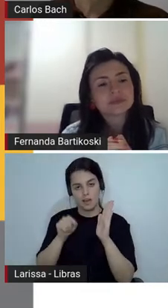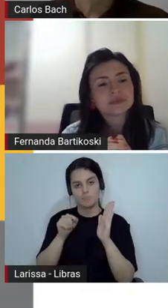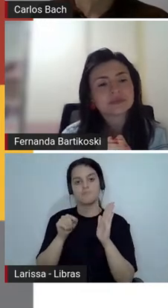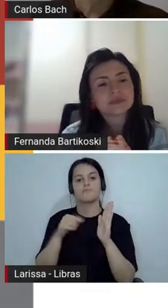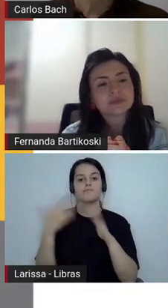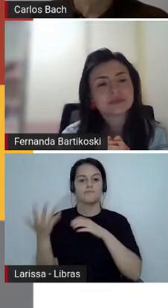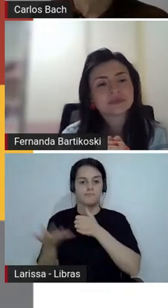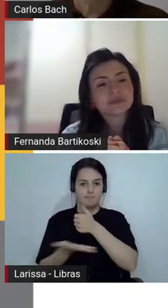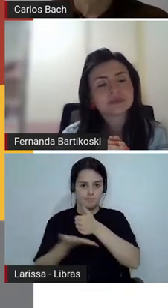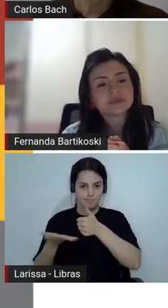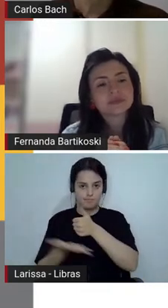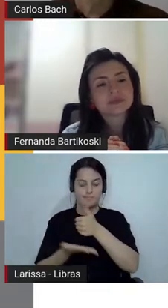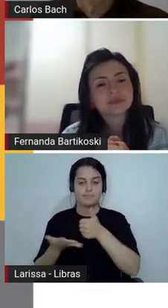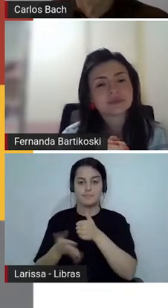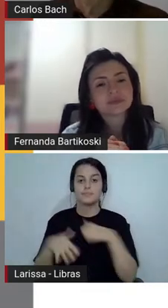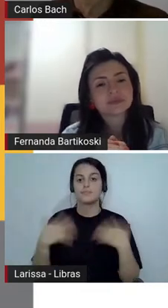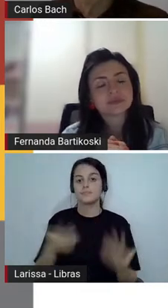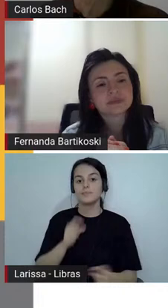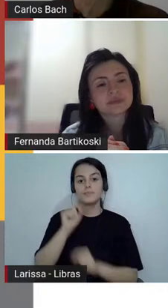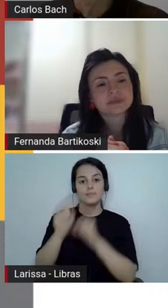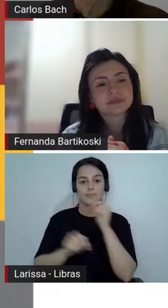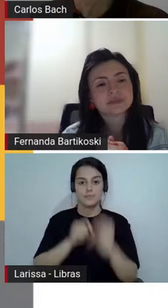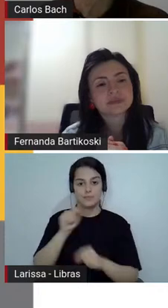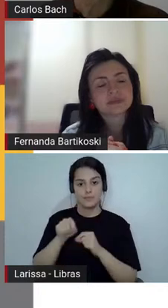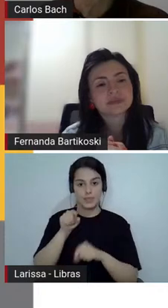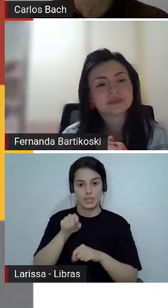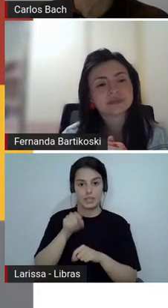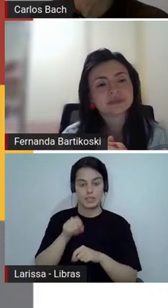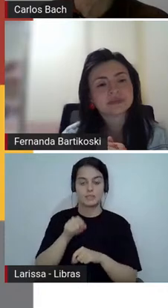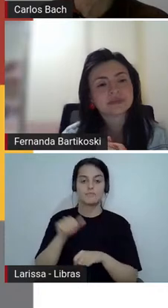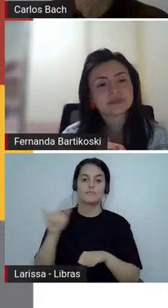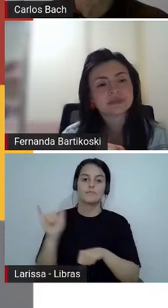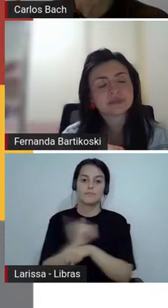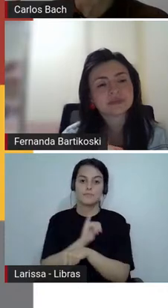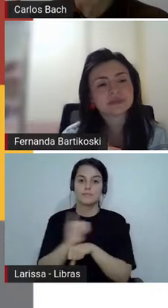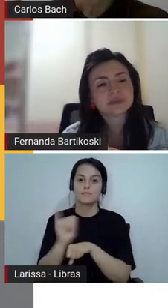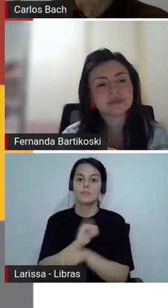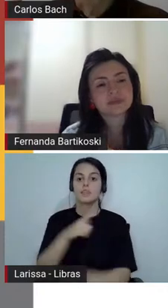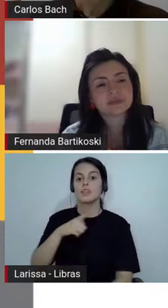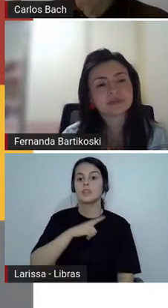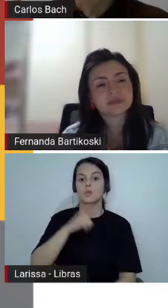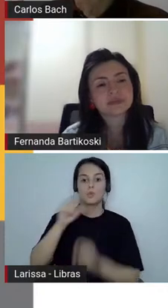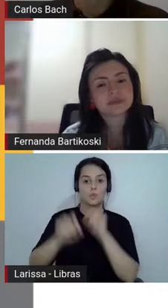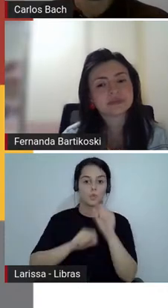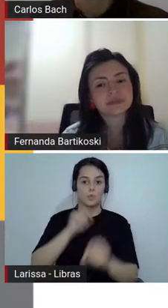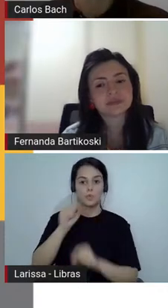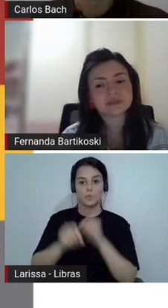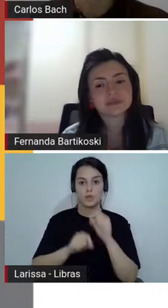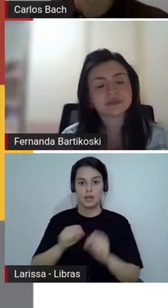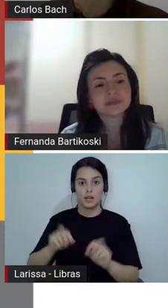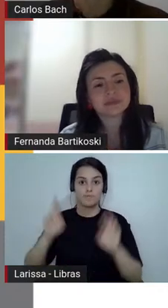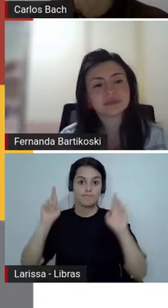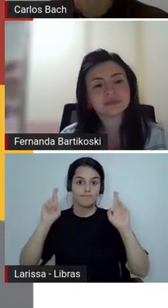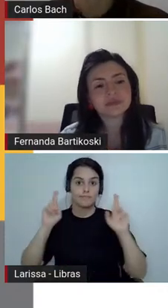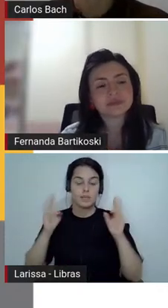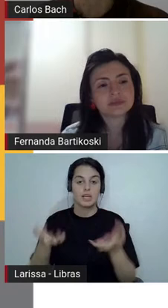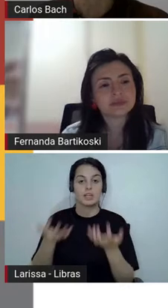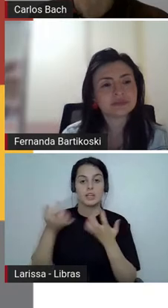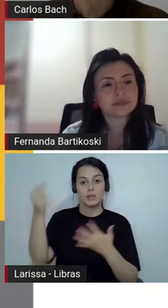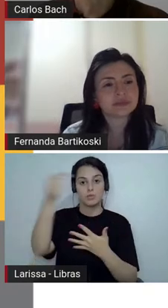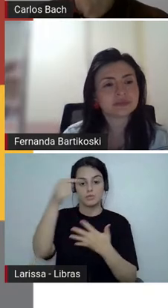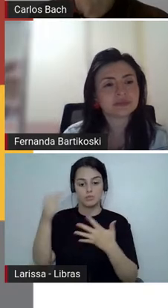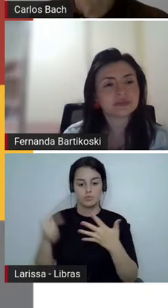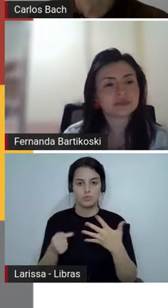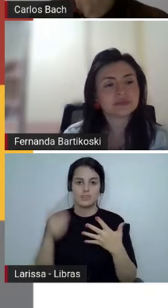recepcional a determinação de um horizonte de expectativas, é aquilo que eu faço quando, que vocês fazem aí também,